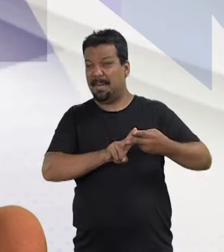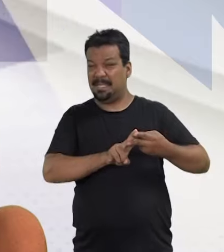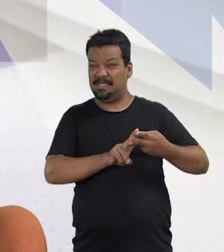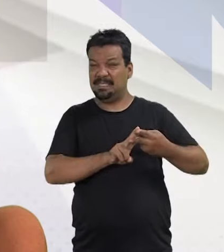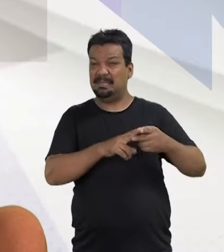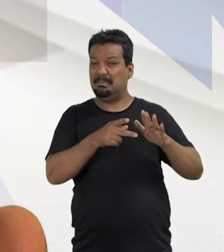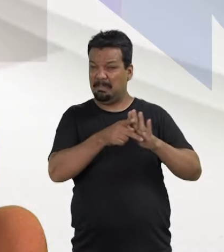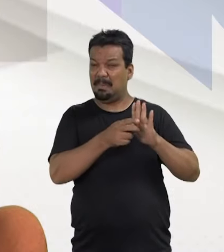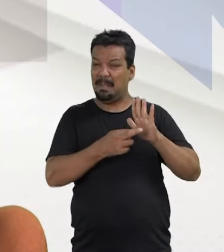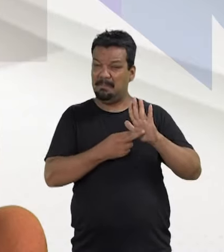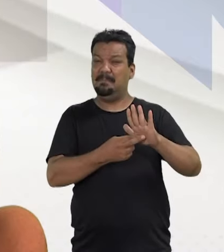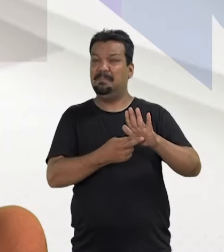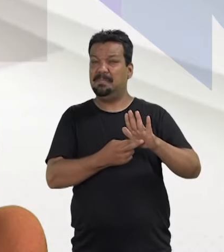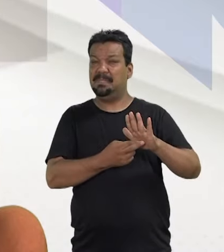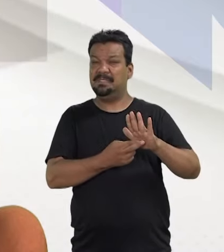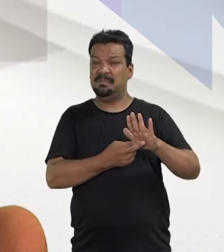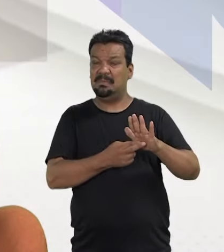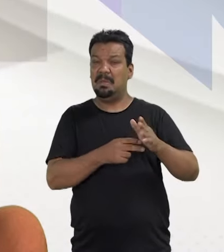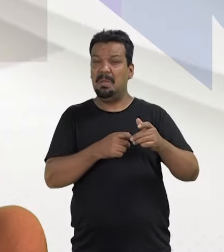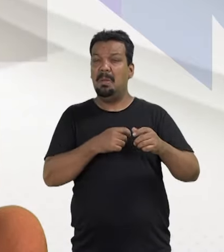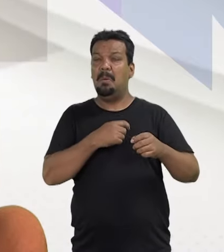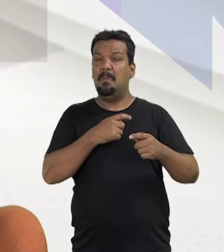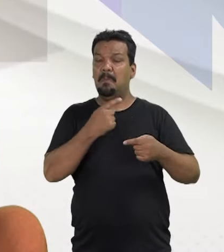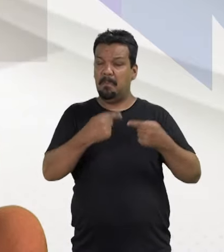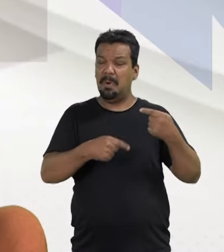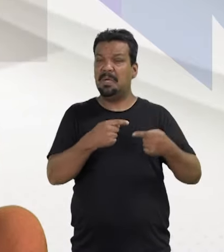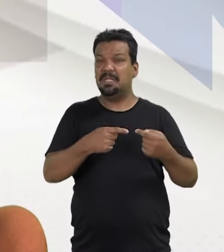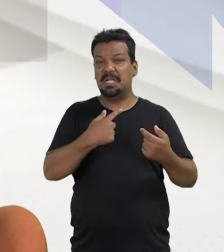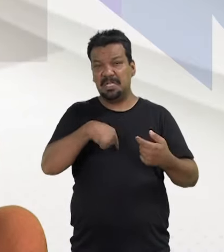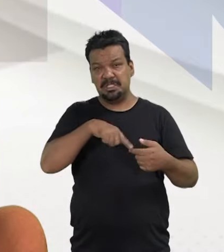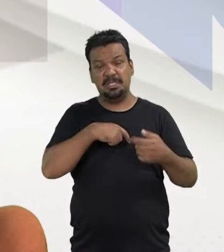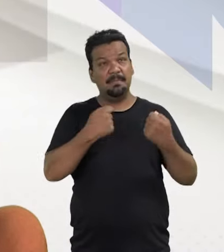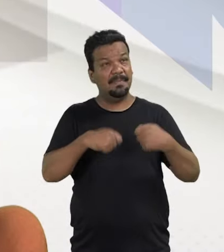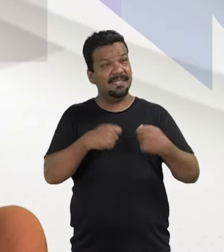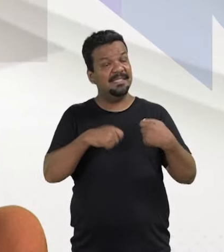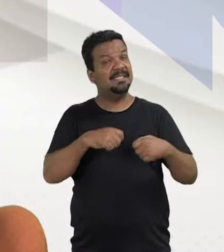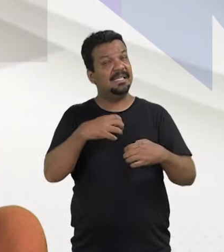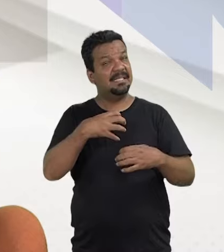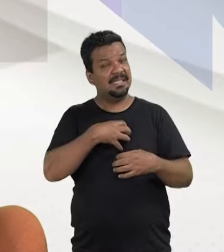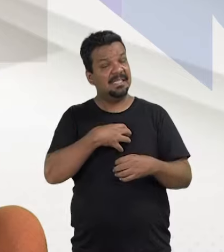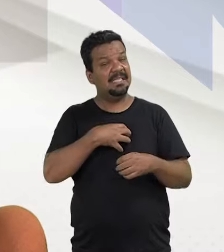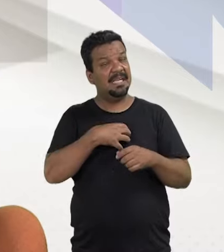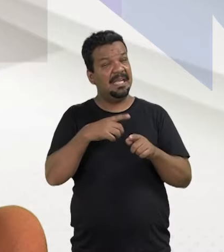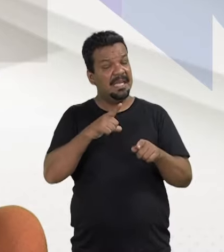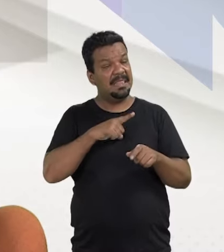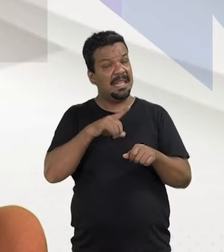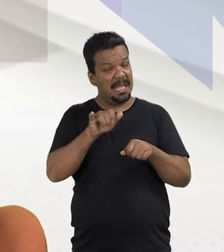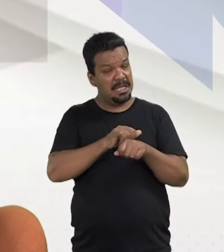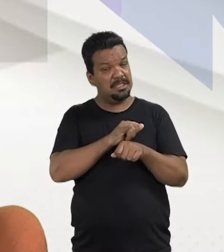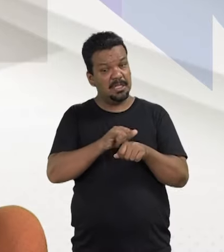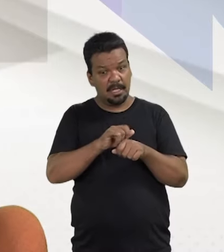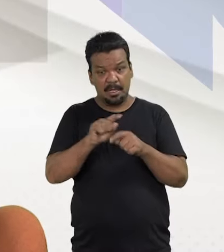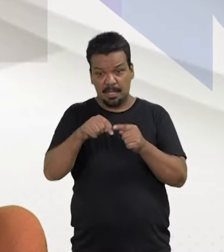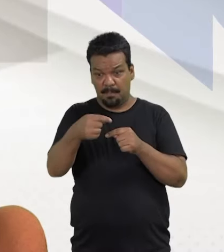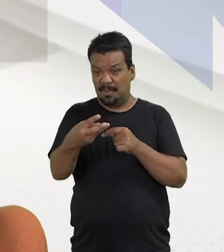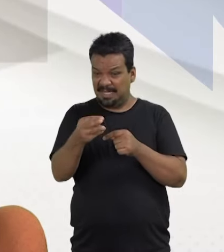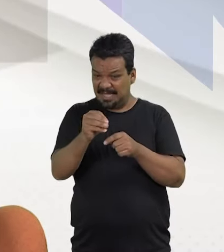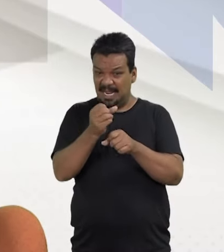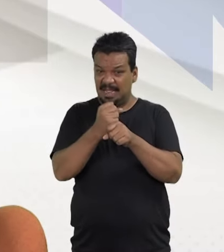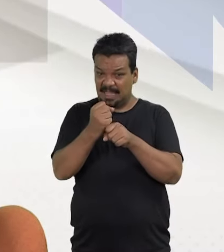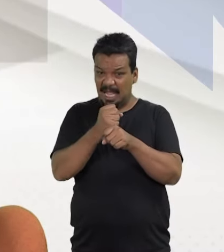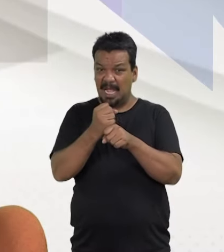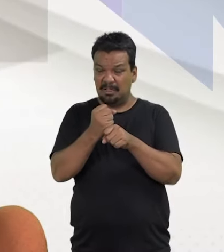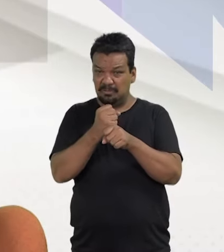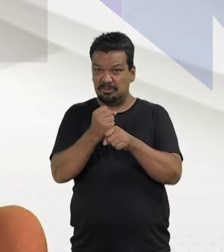na representação política. Então realmente a gente precisa cuidar de estratégias, depois de ter feito 30